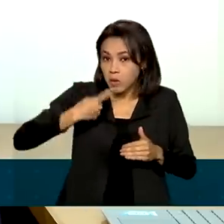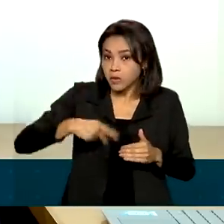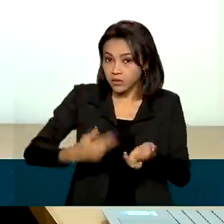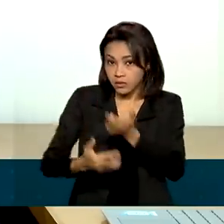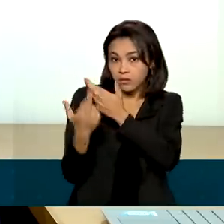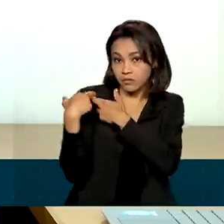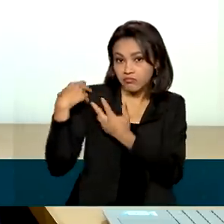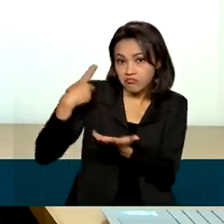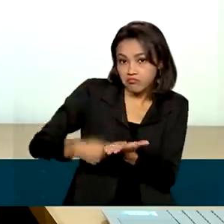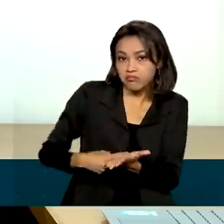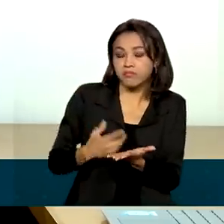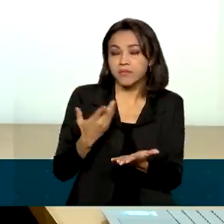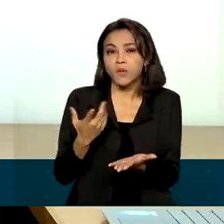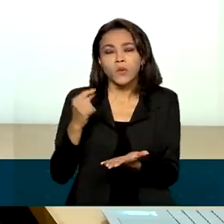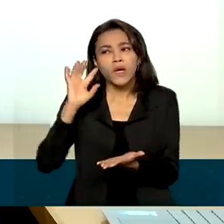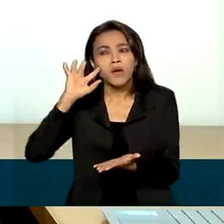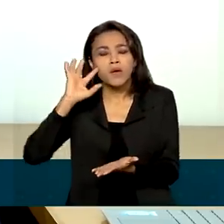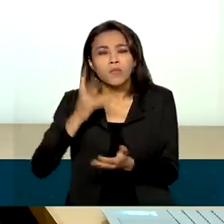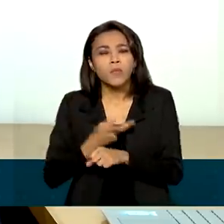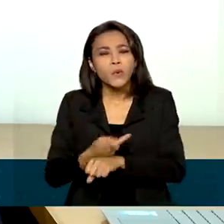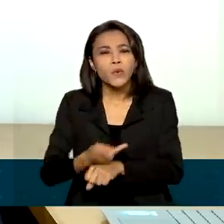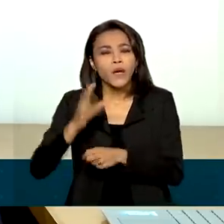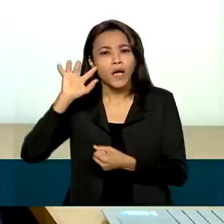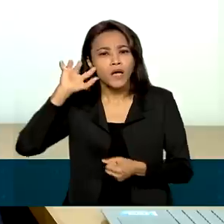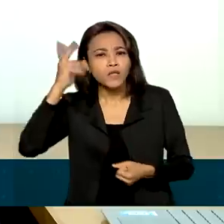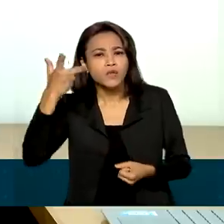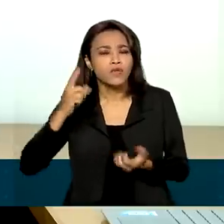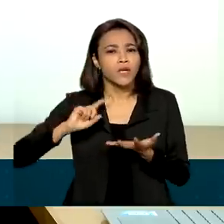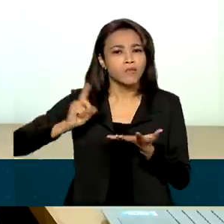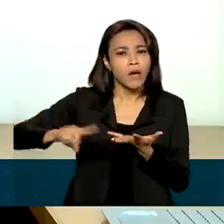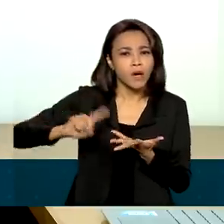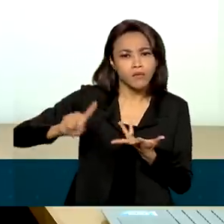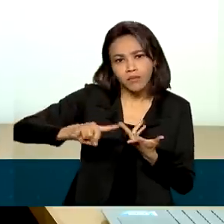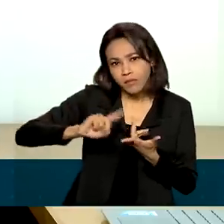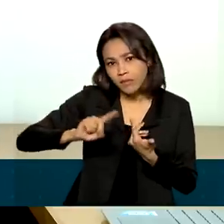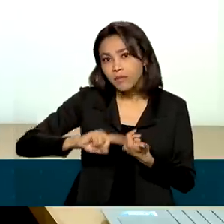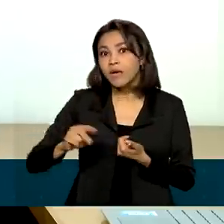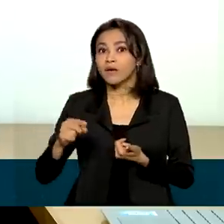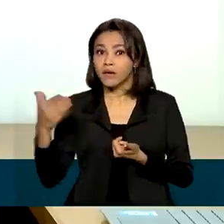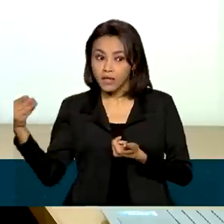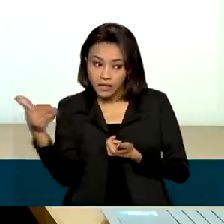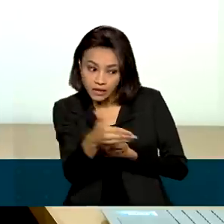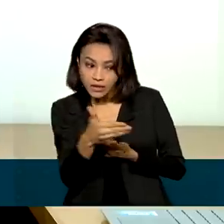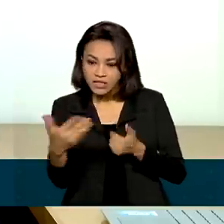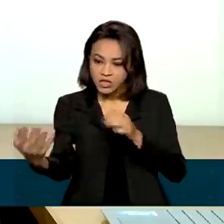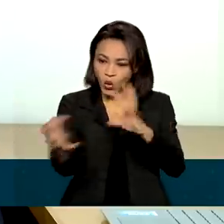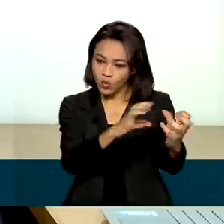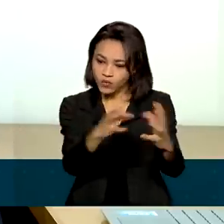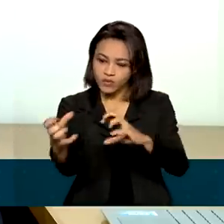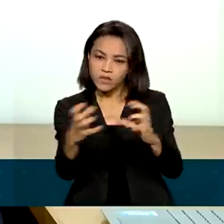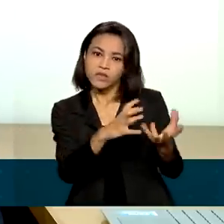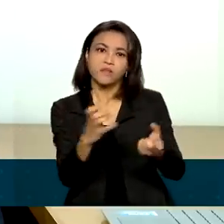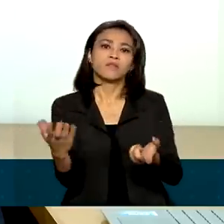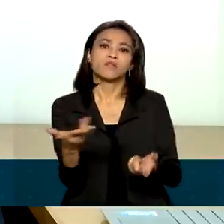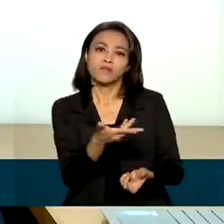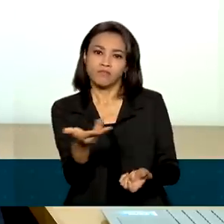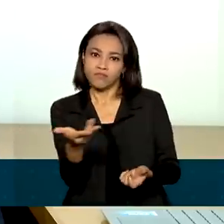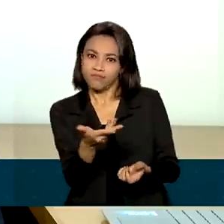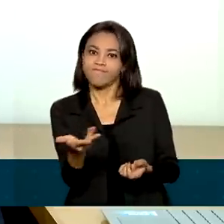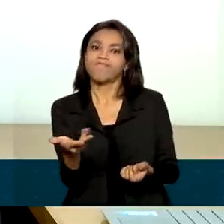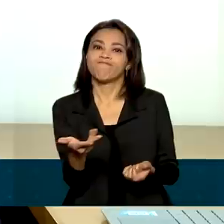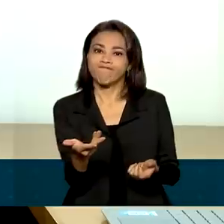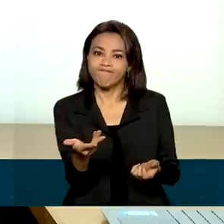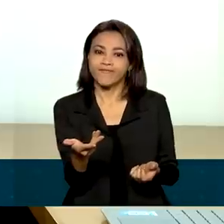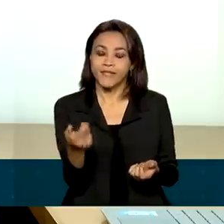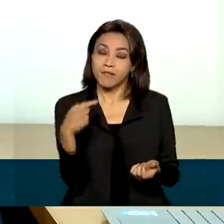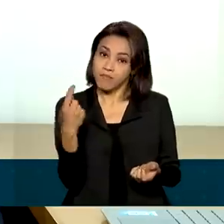encontrar soluções ou dirimir disputas, conflitos com vistas a